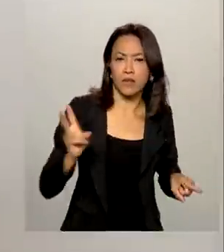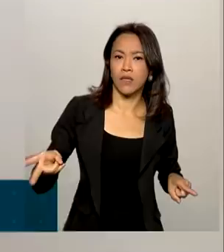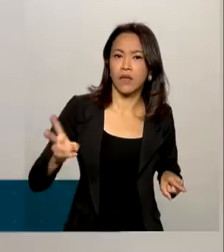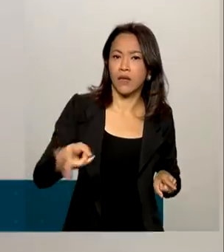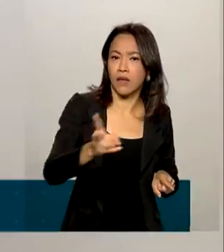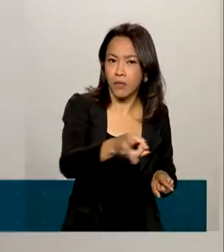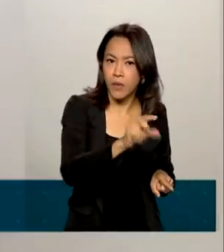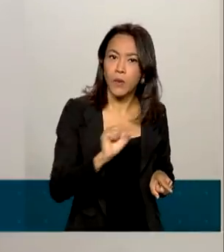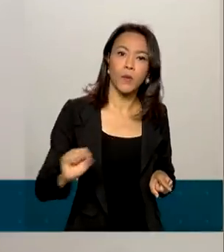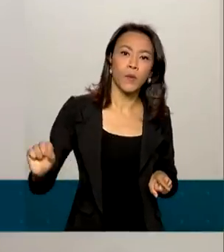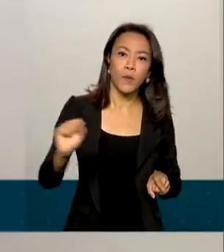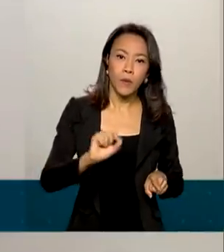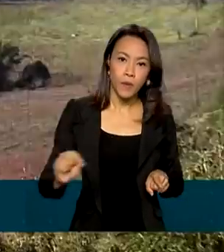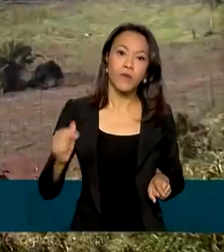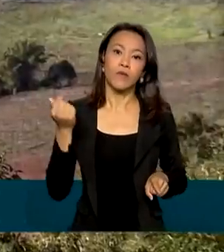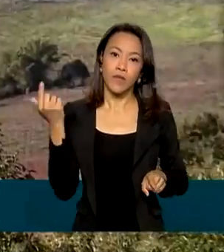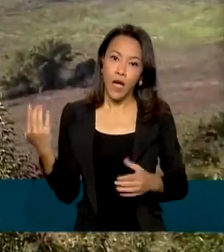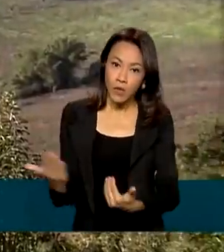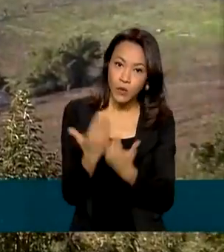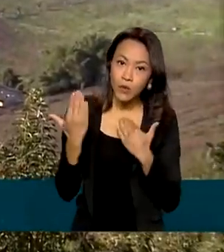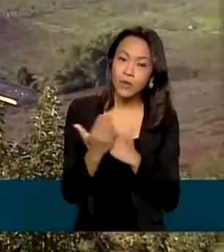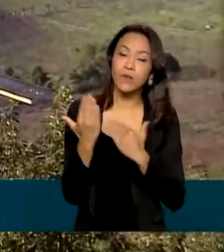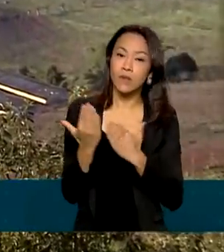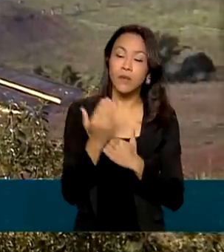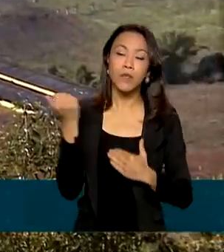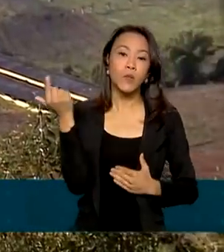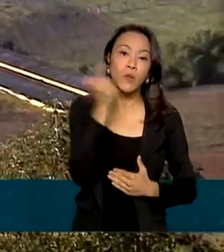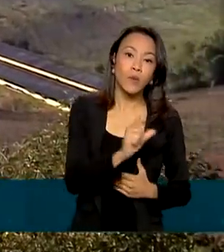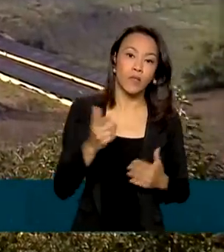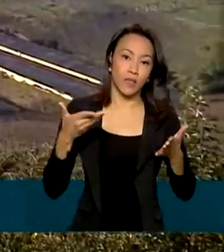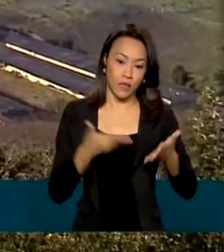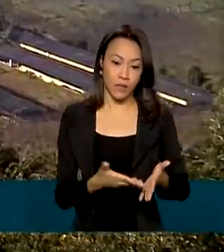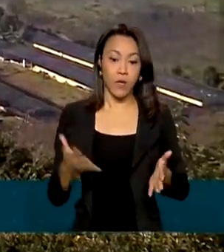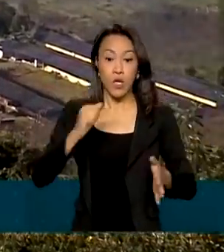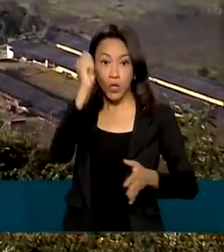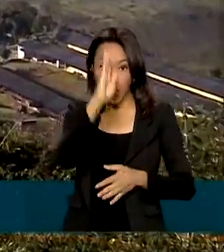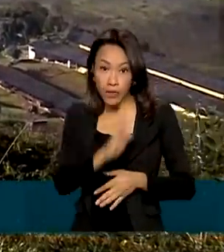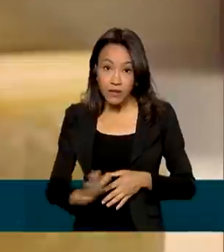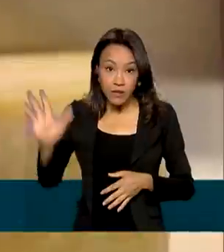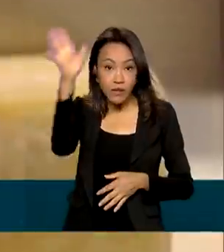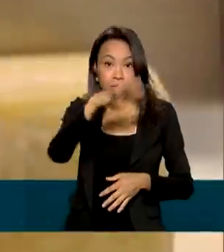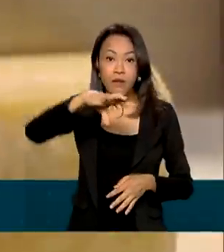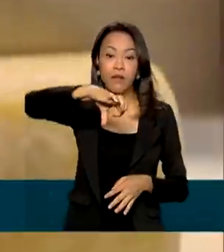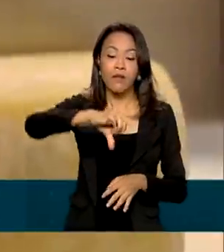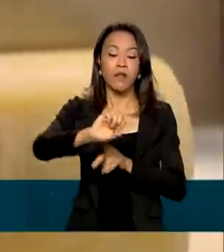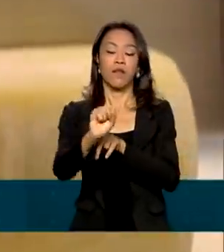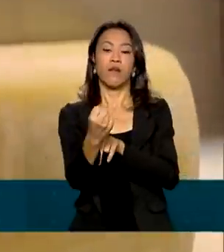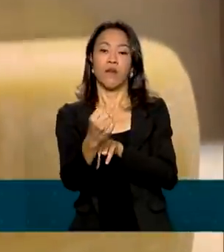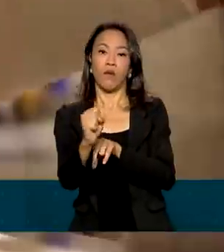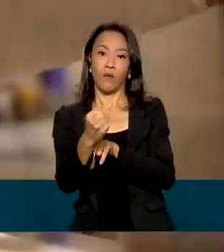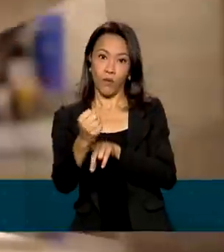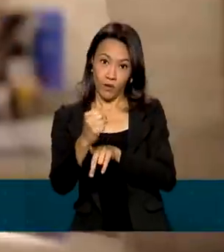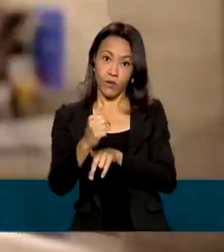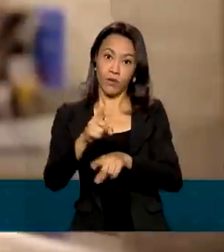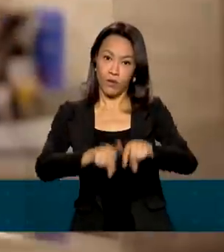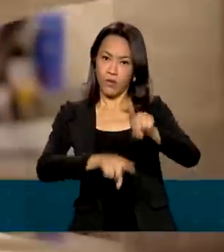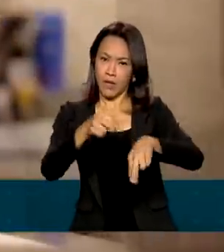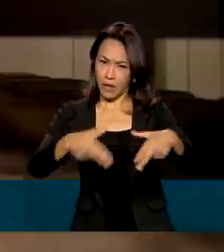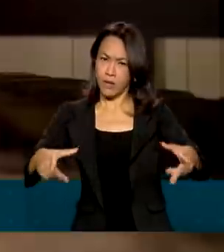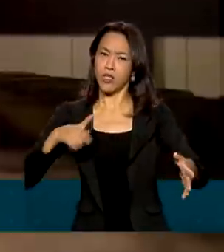para essa conquista. Atualmente, o Brasil tem 98 produtos com indicações geográficas